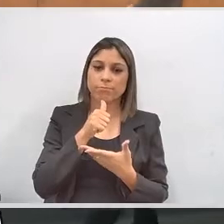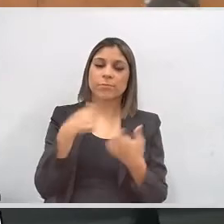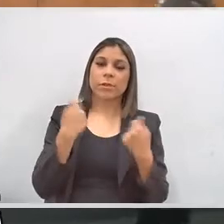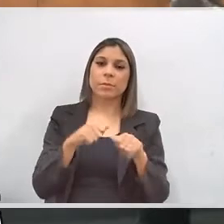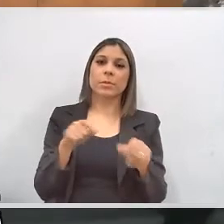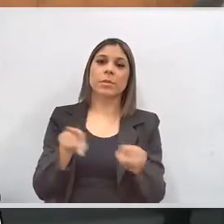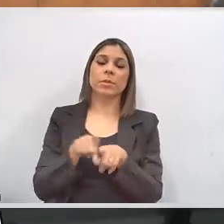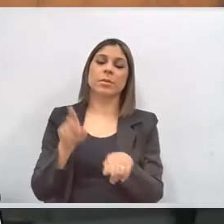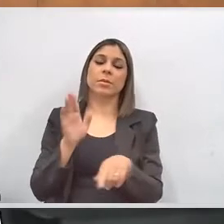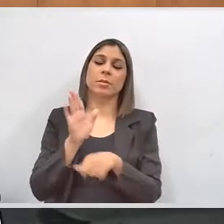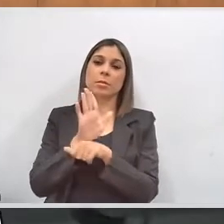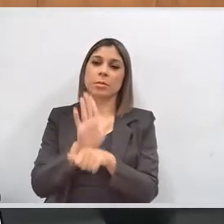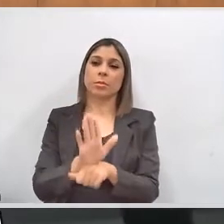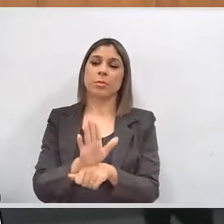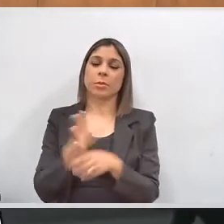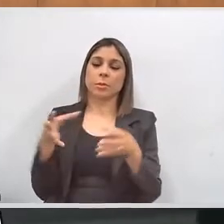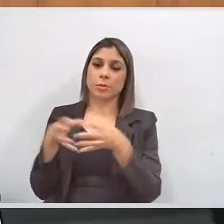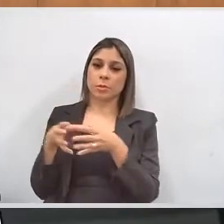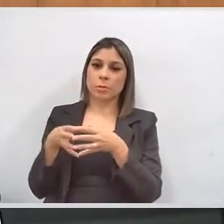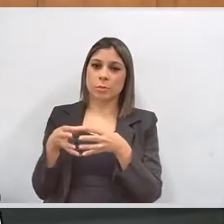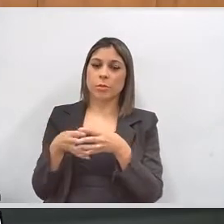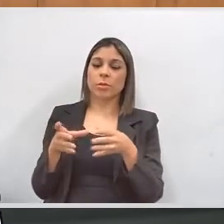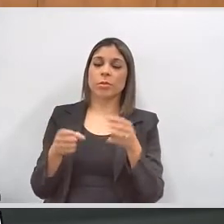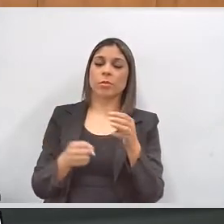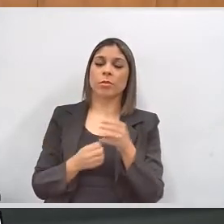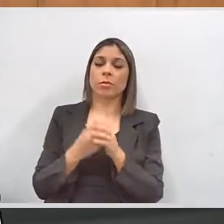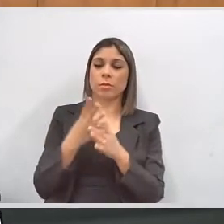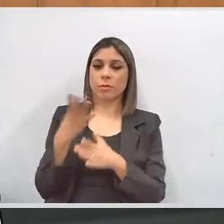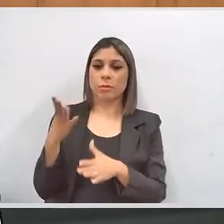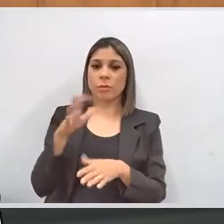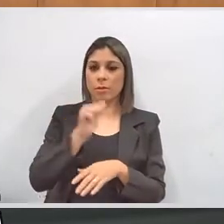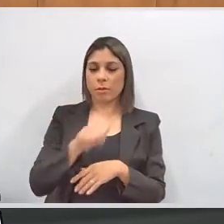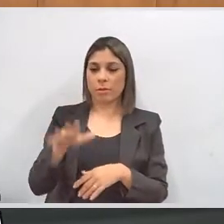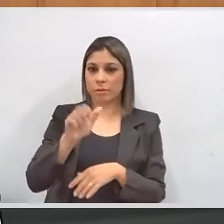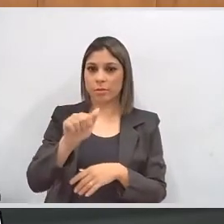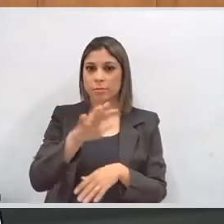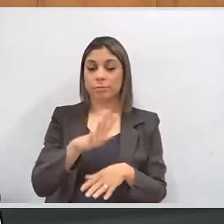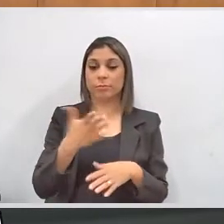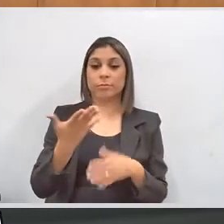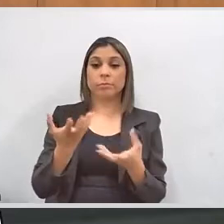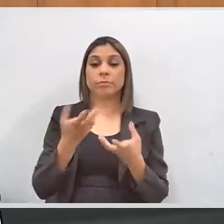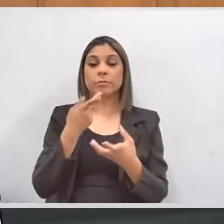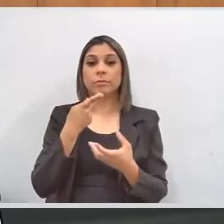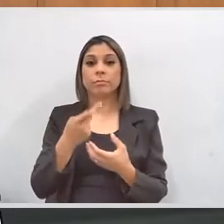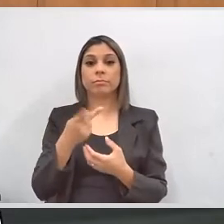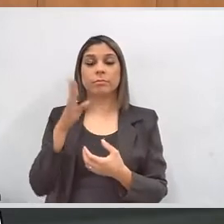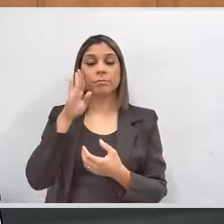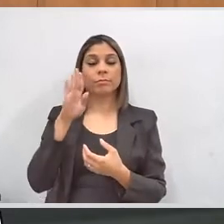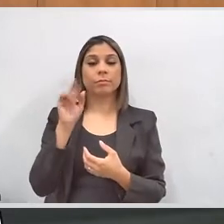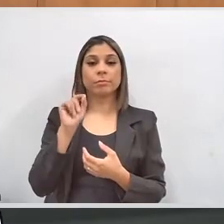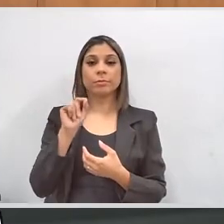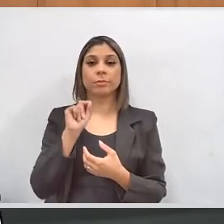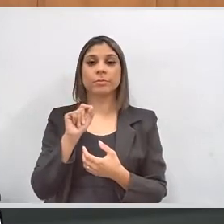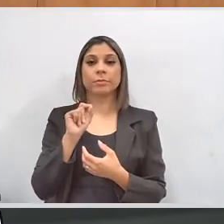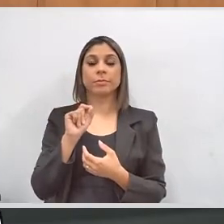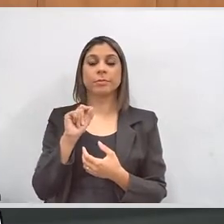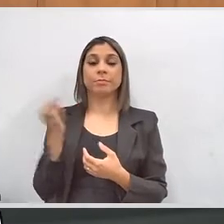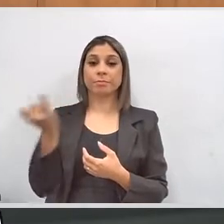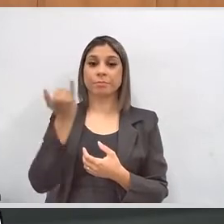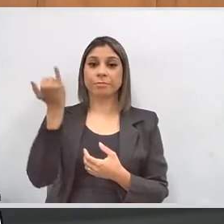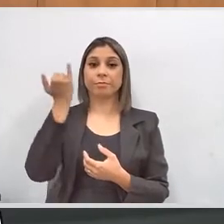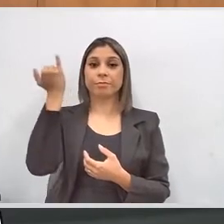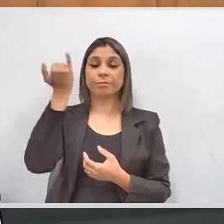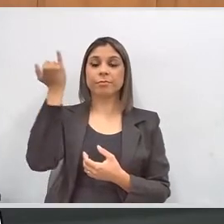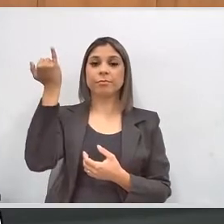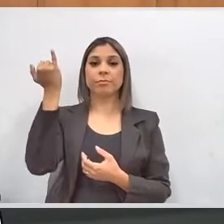realmente desse apoio de uma comissão multidisciplinar. E gostaria de destacar também que